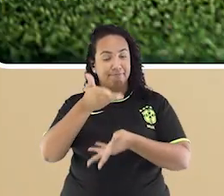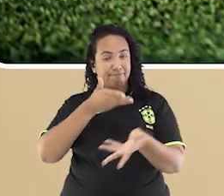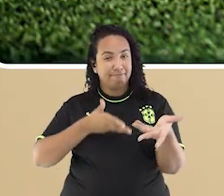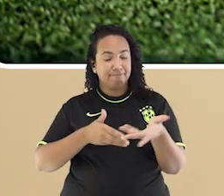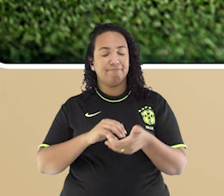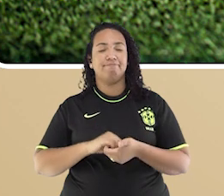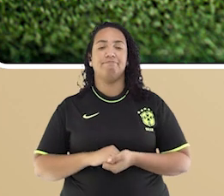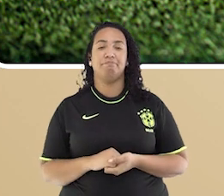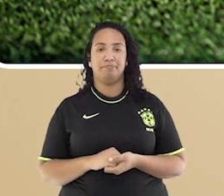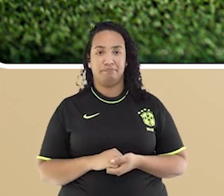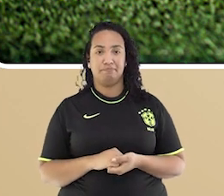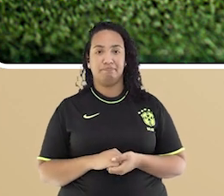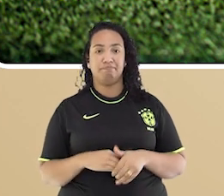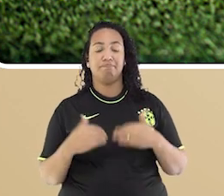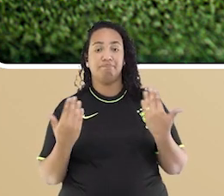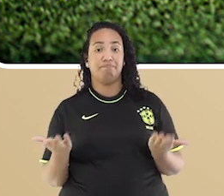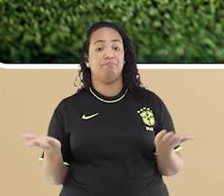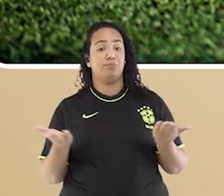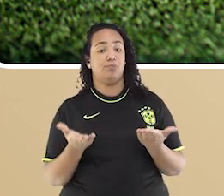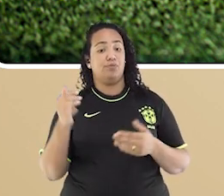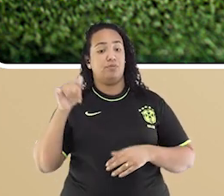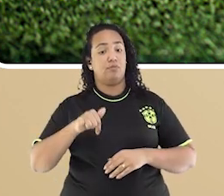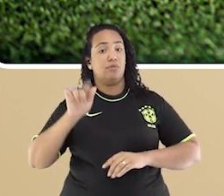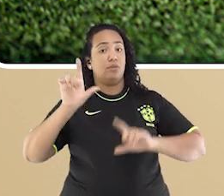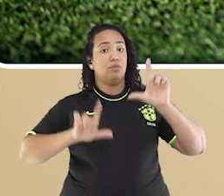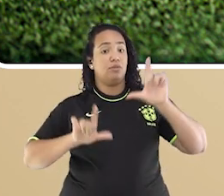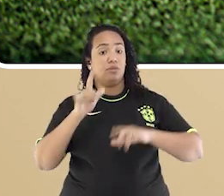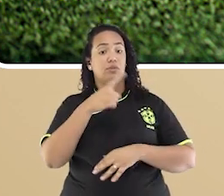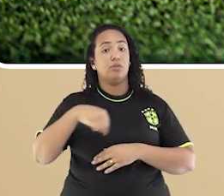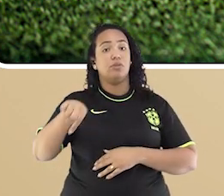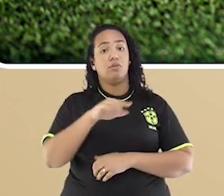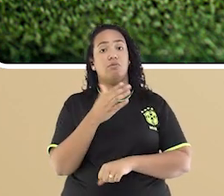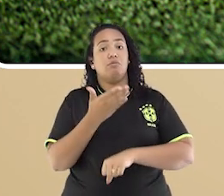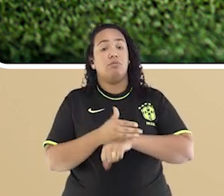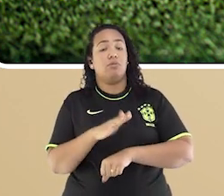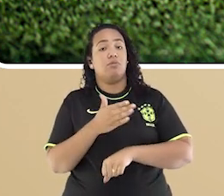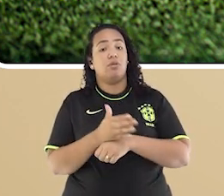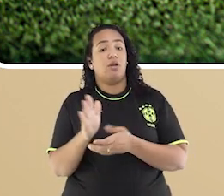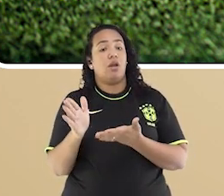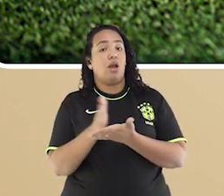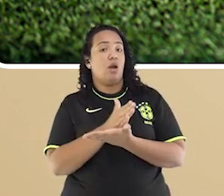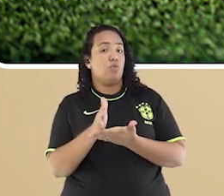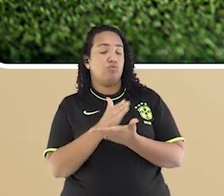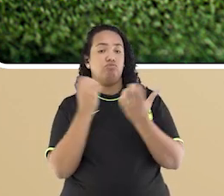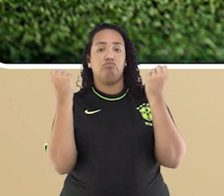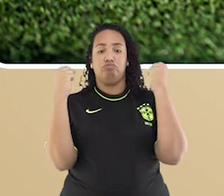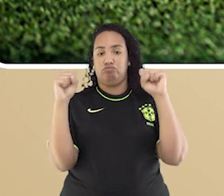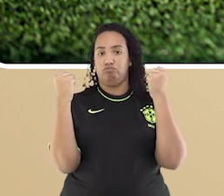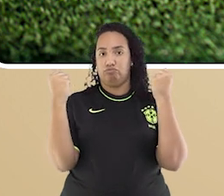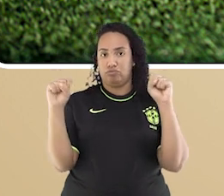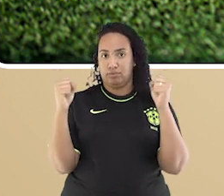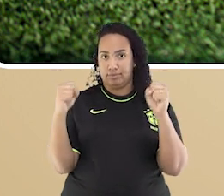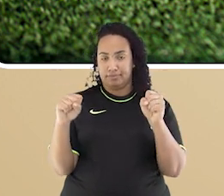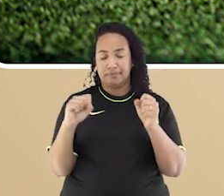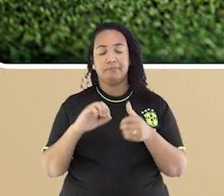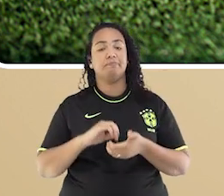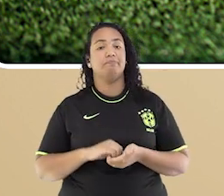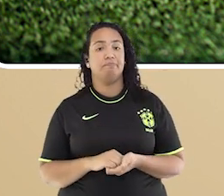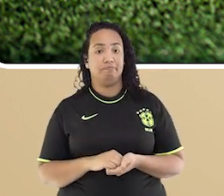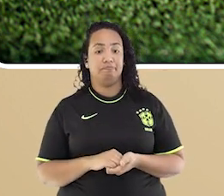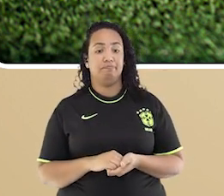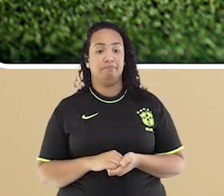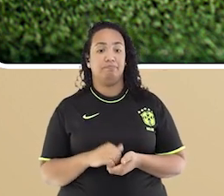Neste programa, vamos praticar alguns exercícios com obstáculos. Esses objetivos vão